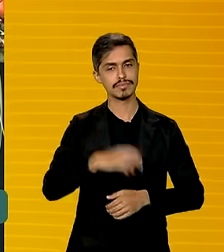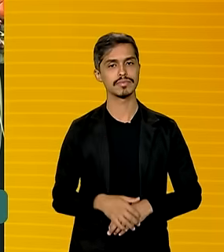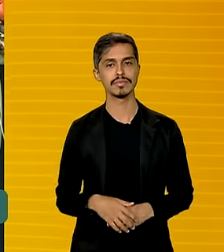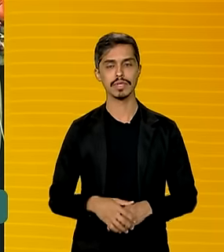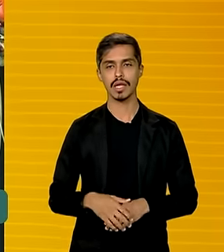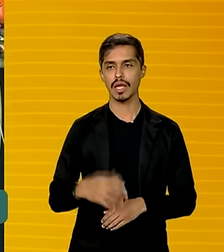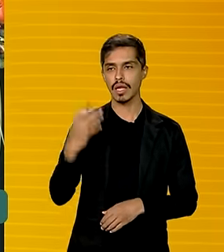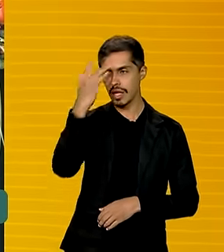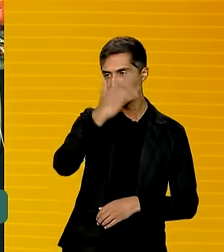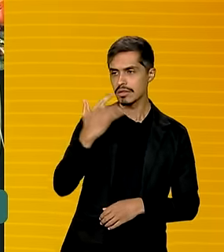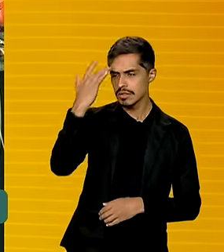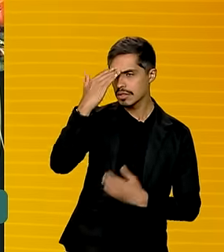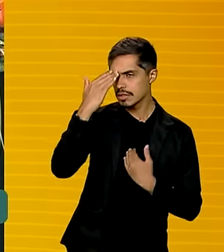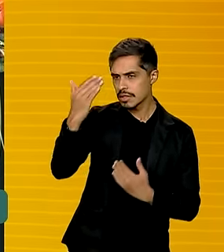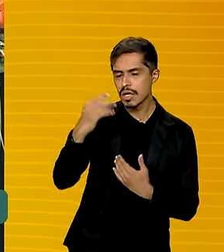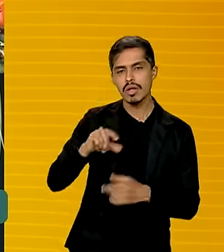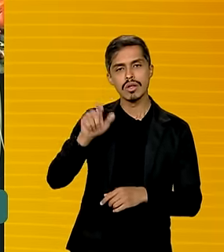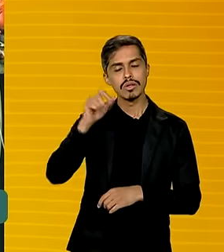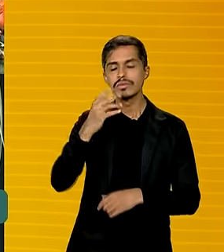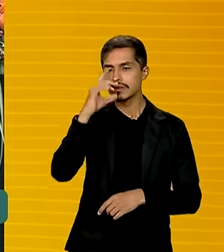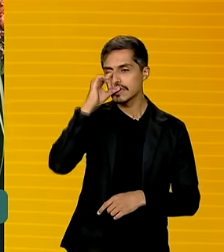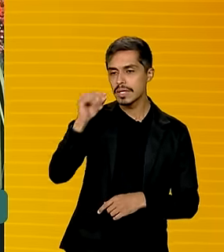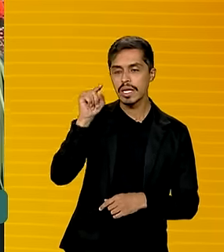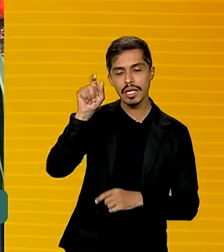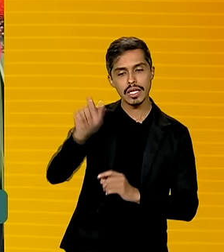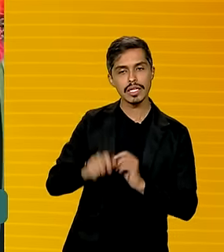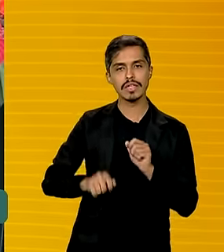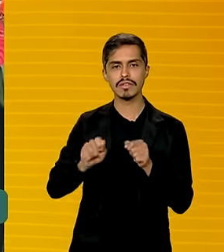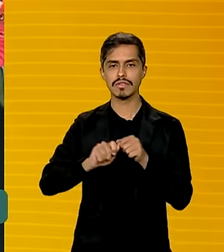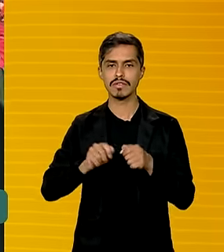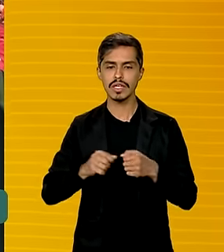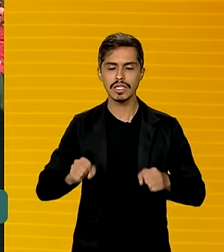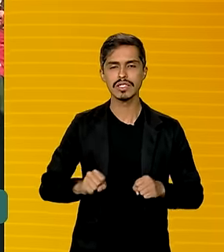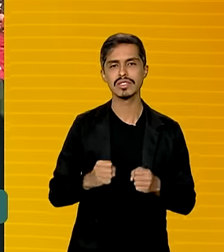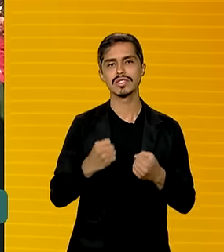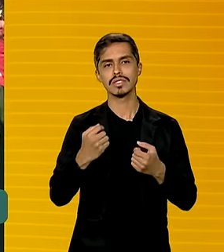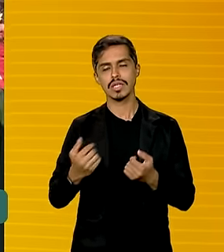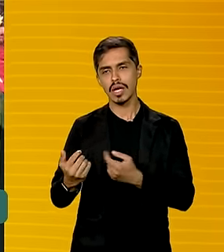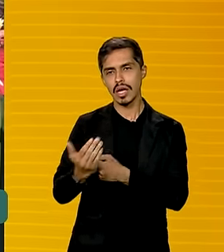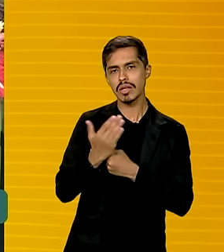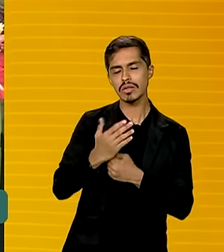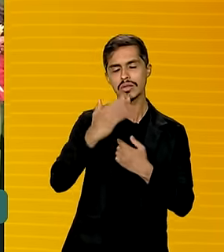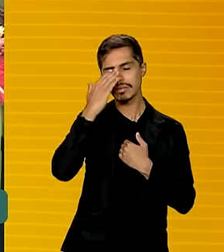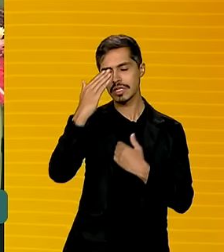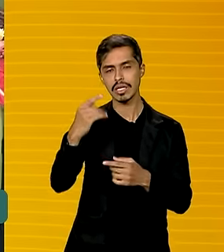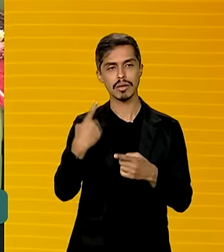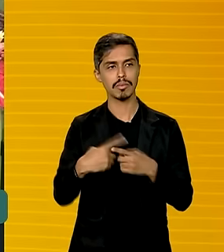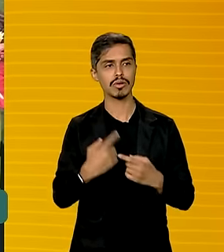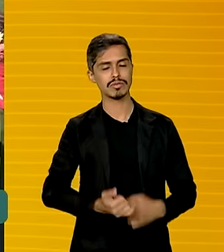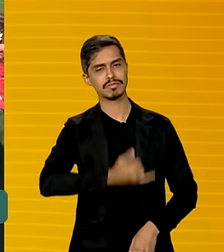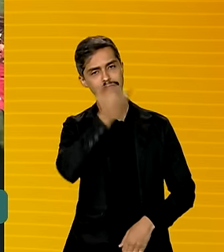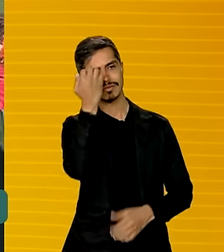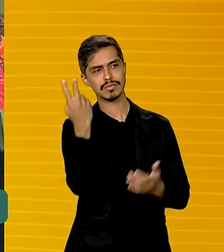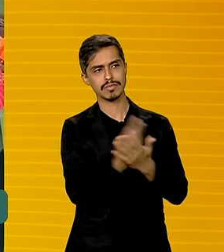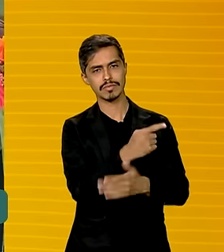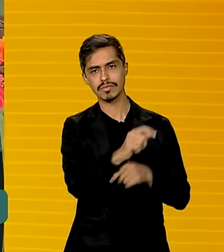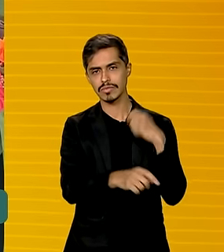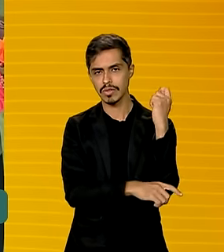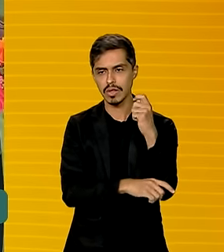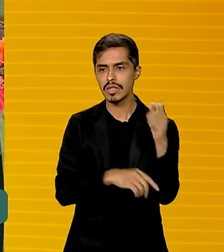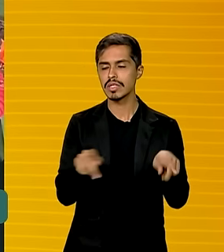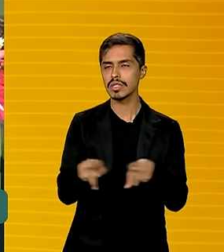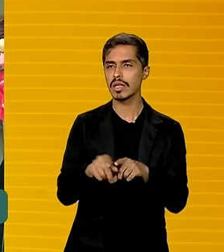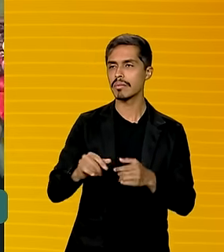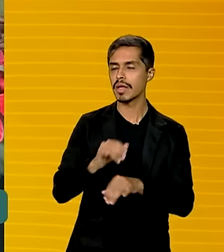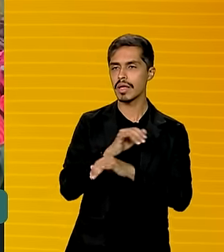agradeceu a solidariedade do governo chinês diante da tragédia no Rio Grande do Sul e saudou os recentes anúncios dos novos